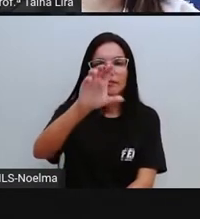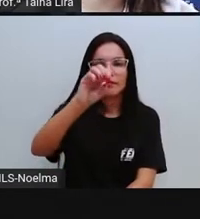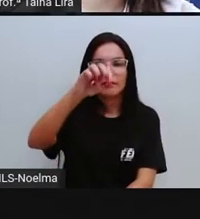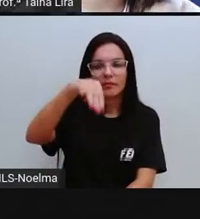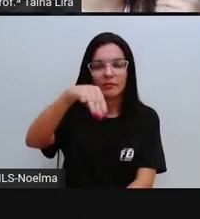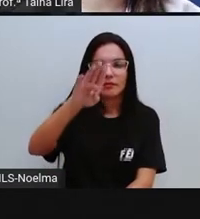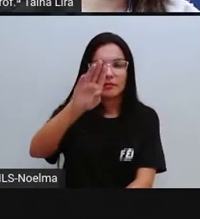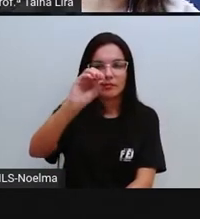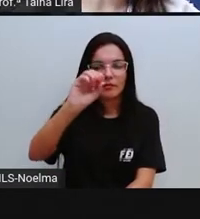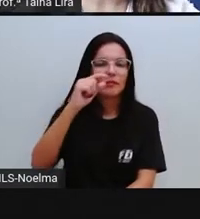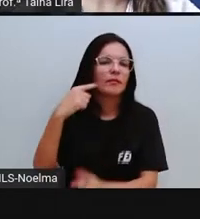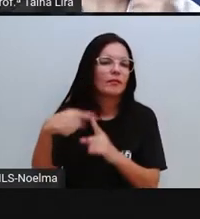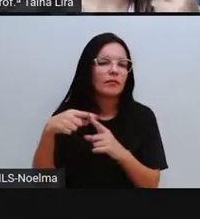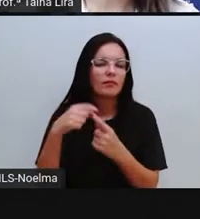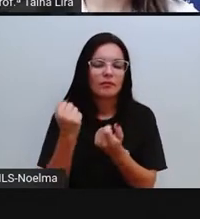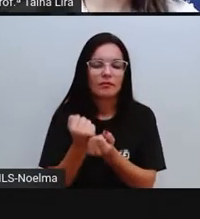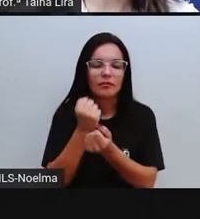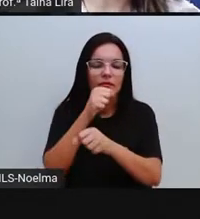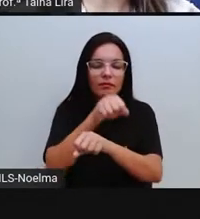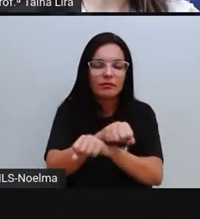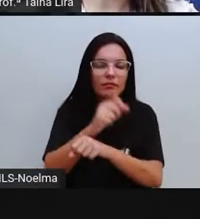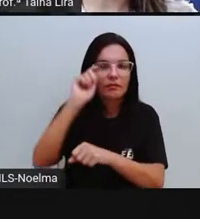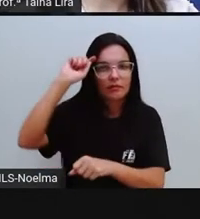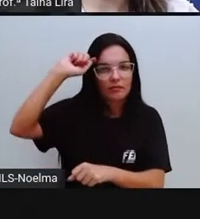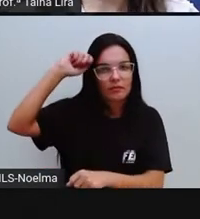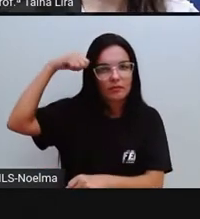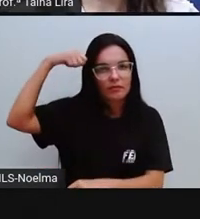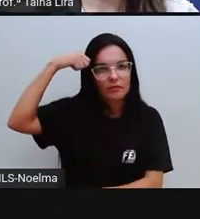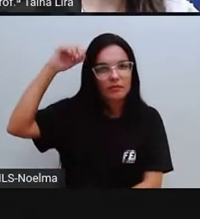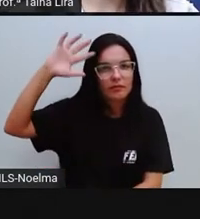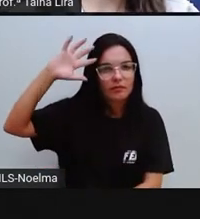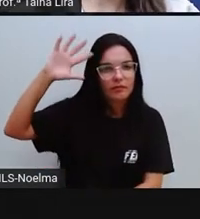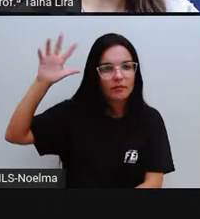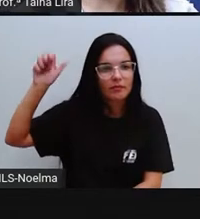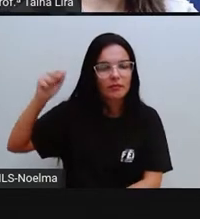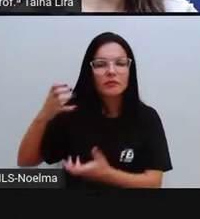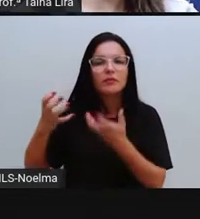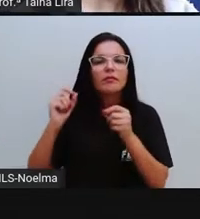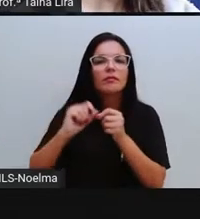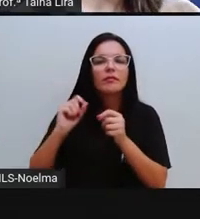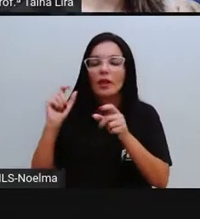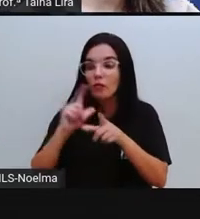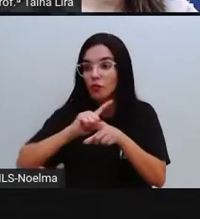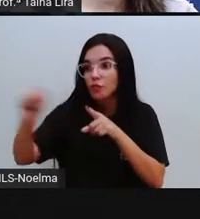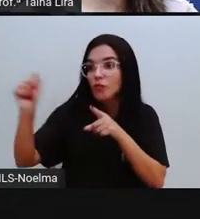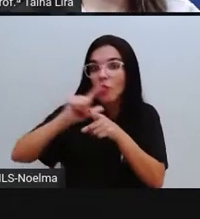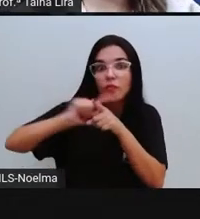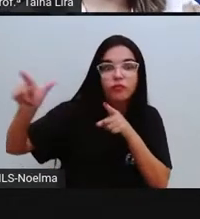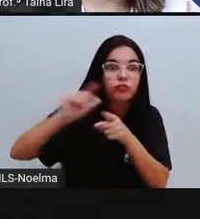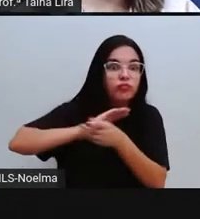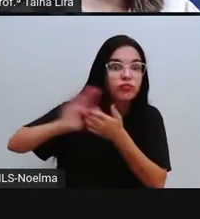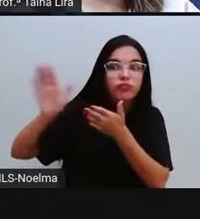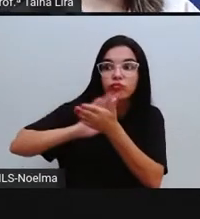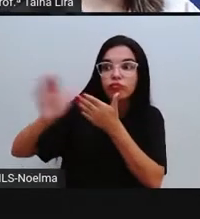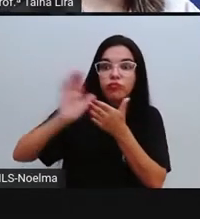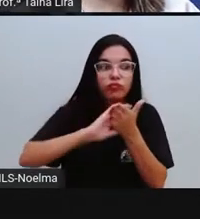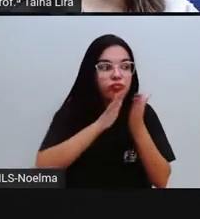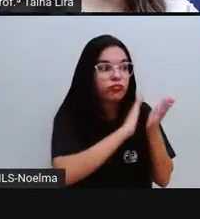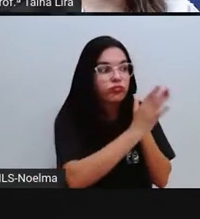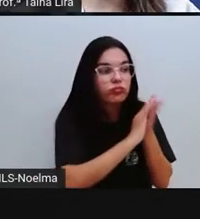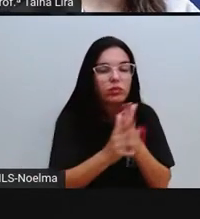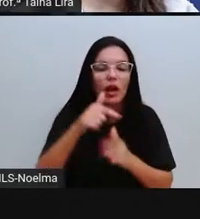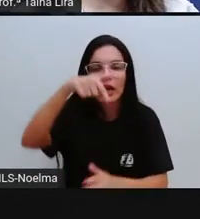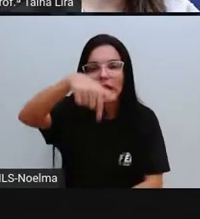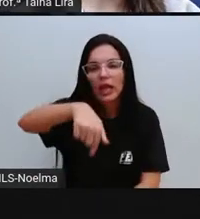fugiam, resistiam à escravidão, e muitos fugiram para os quilombos. E é interessante agora a gente retomar a falar de